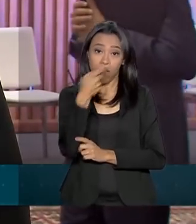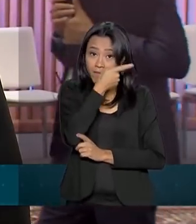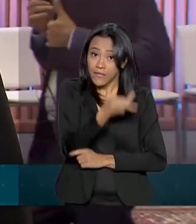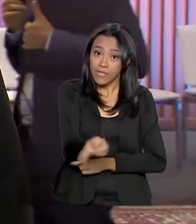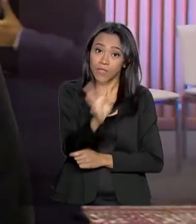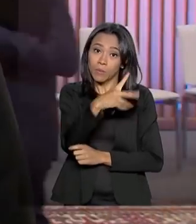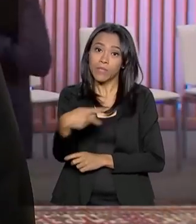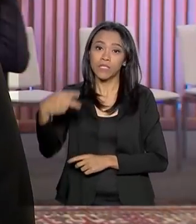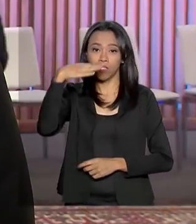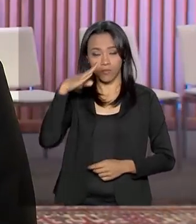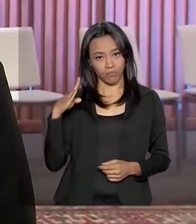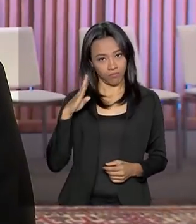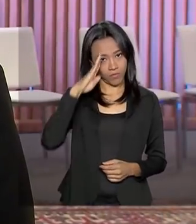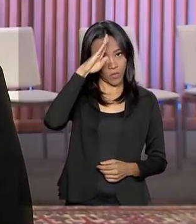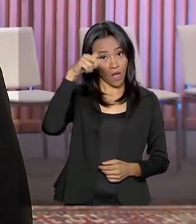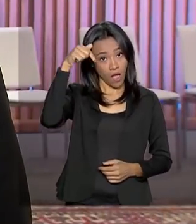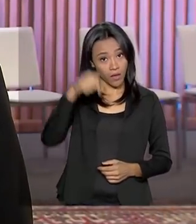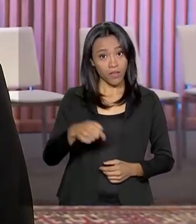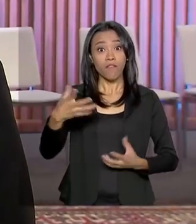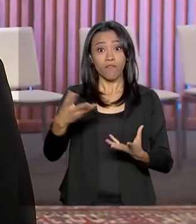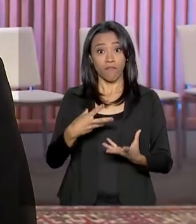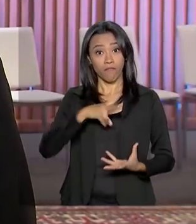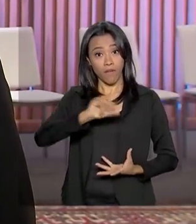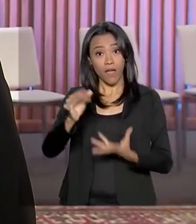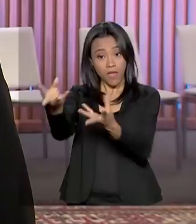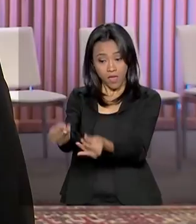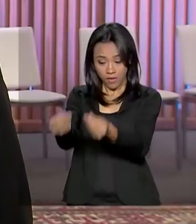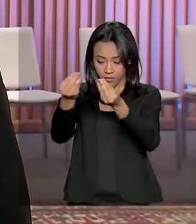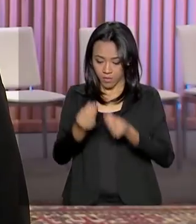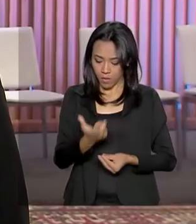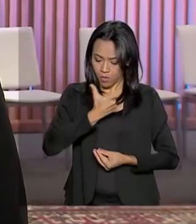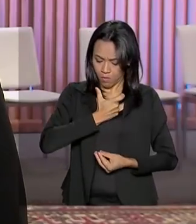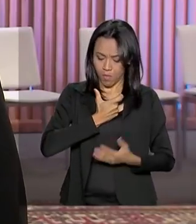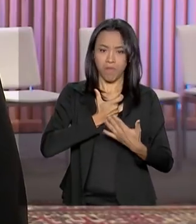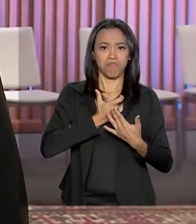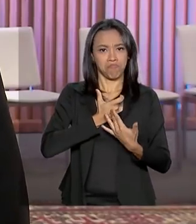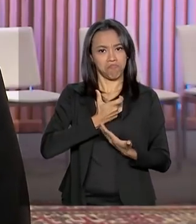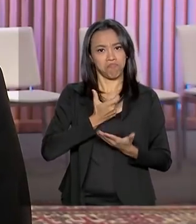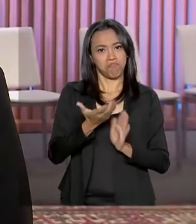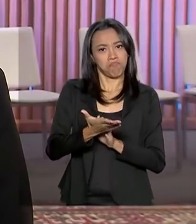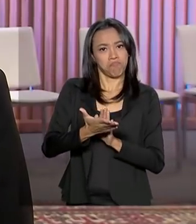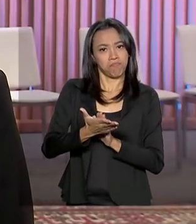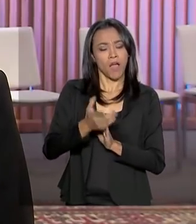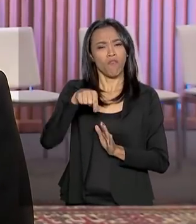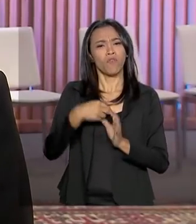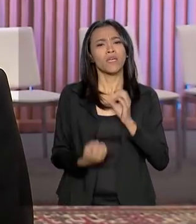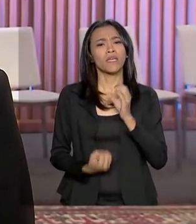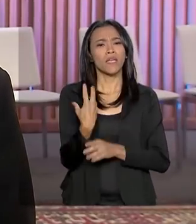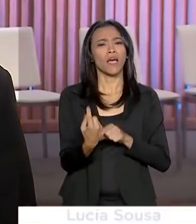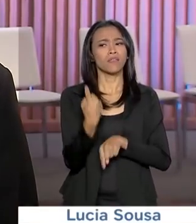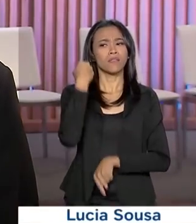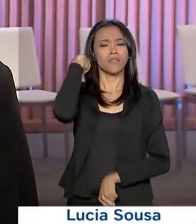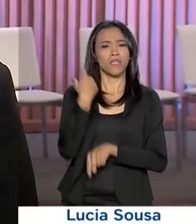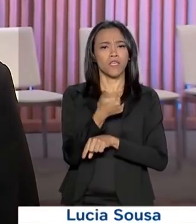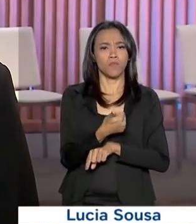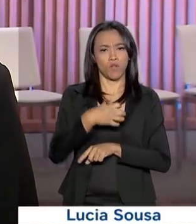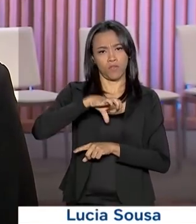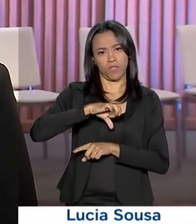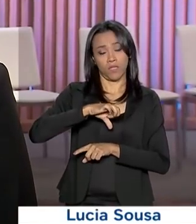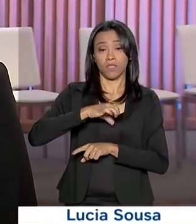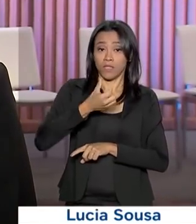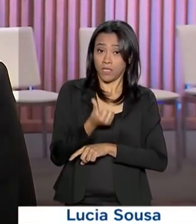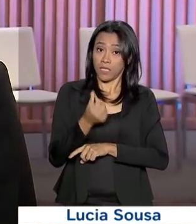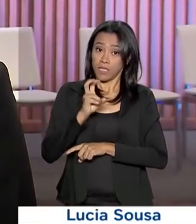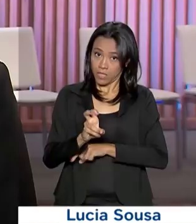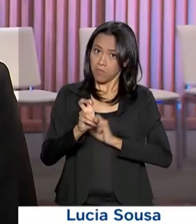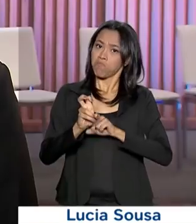Ele vai receber aqui na Ferjã a medalha do mérito industrial. Essa premiação foi criada em 1965 e é destinada